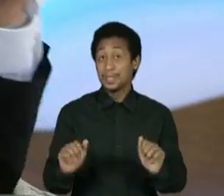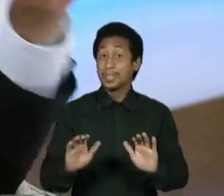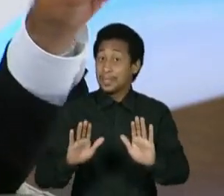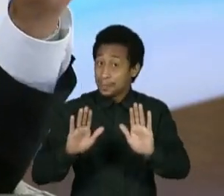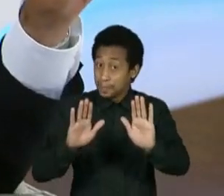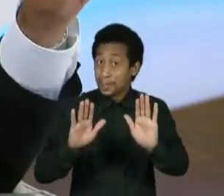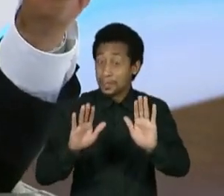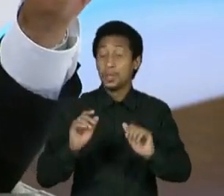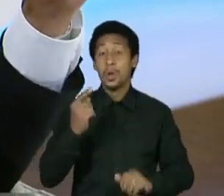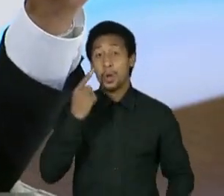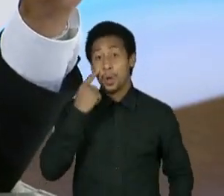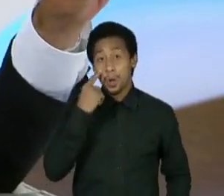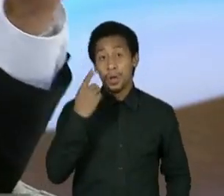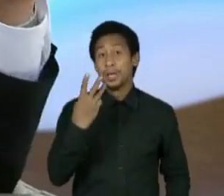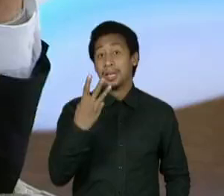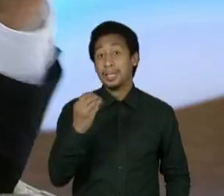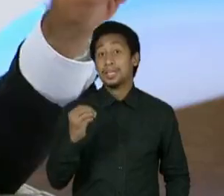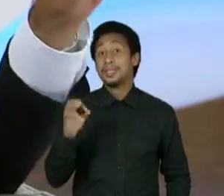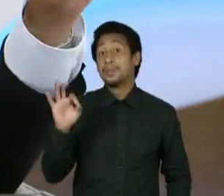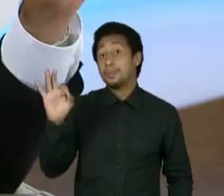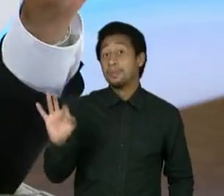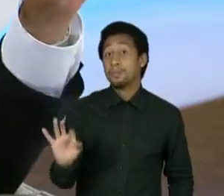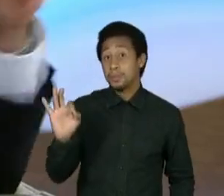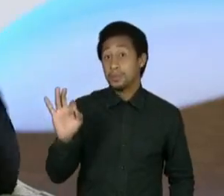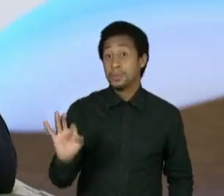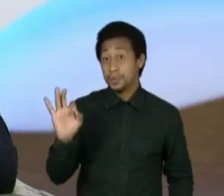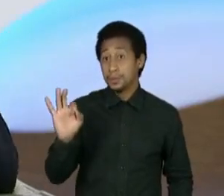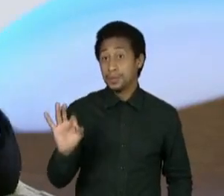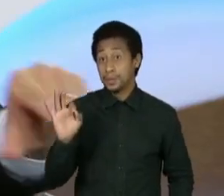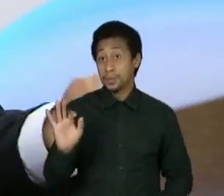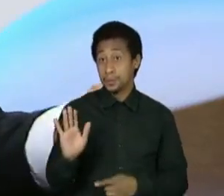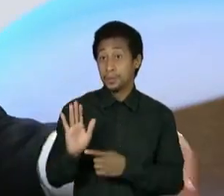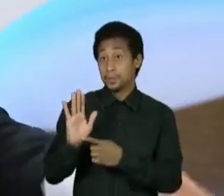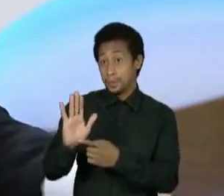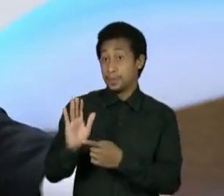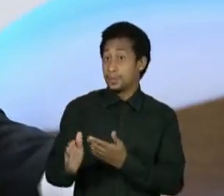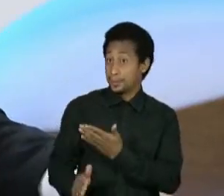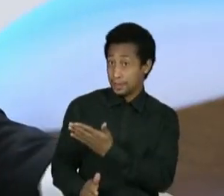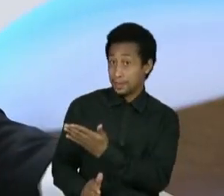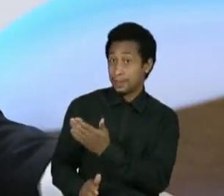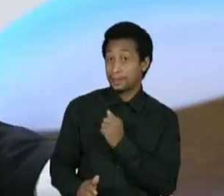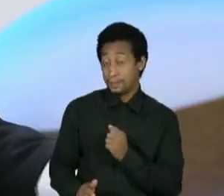deu os 30% que é da responsabilidade do treinador. Agora 70% é da responsabilidade de quem joga. tenho que treinador.